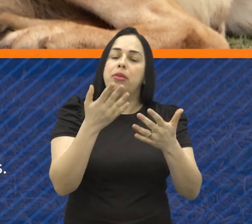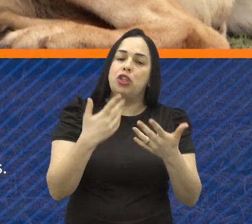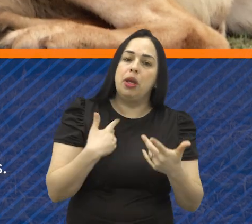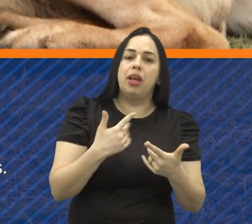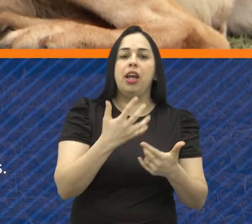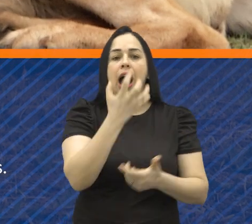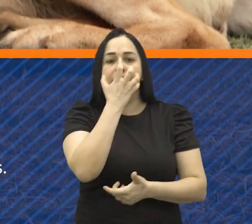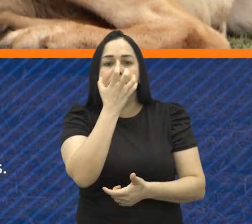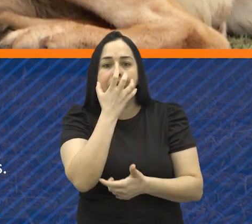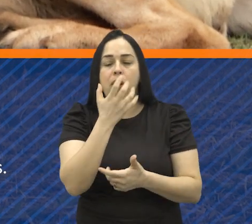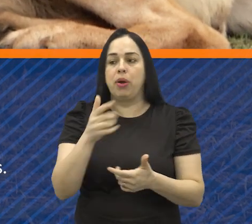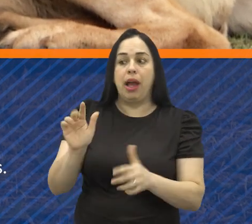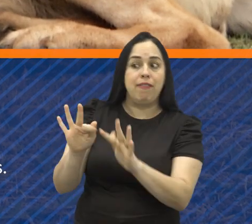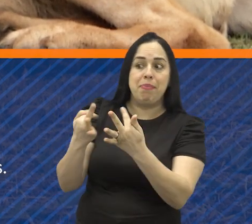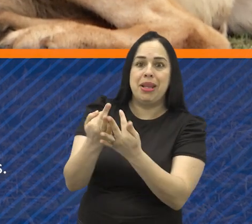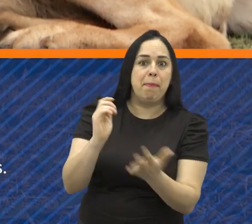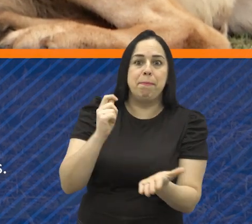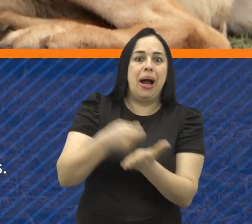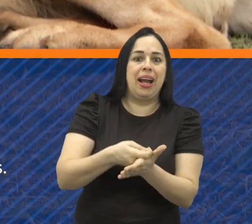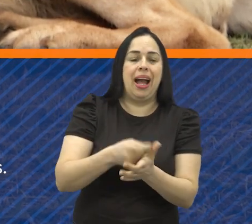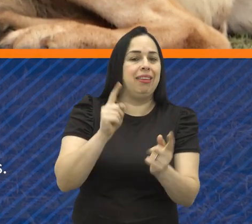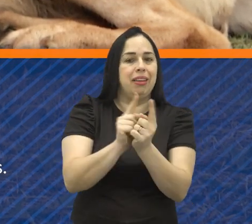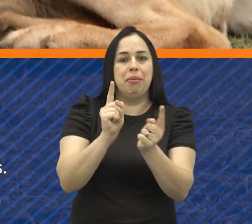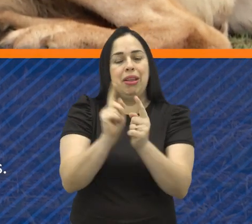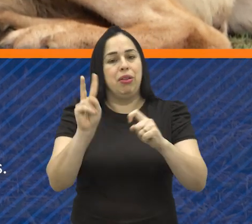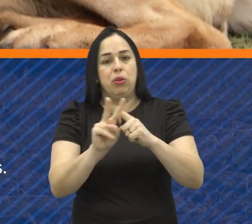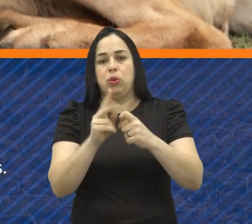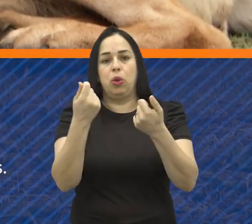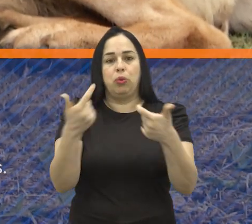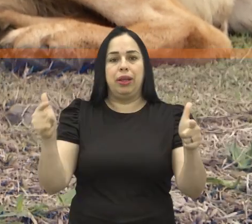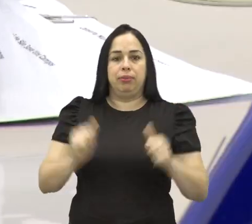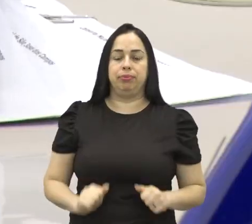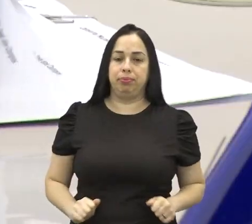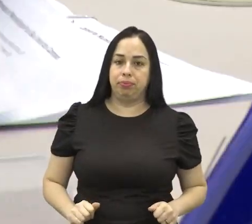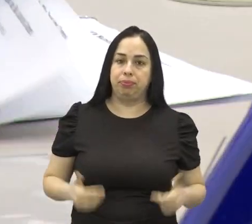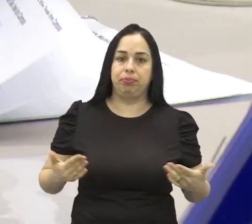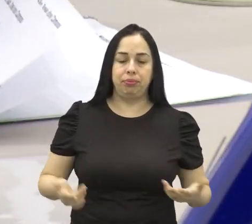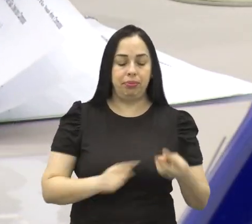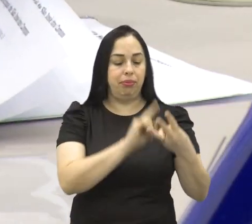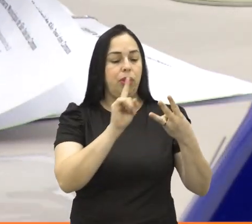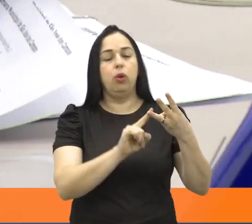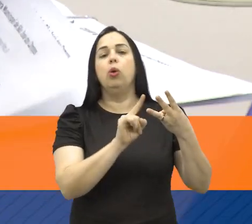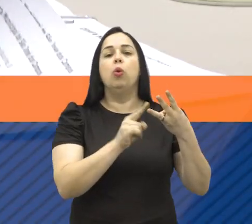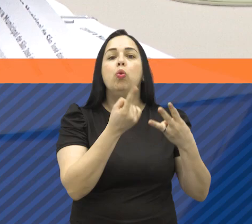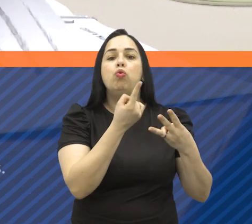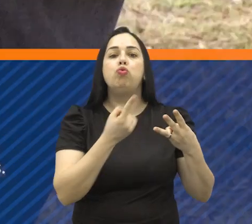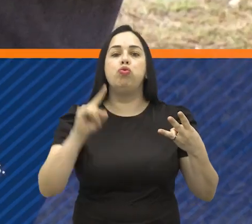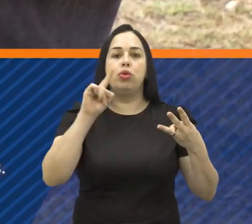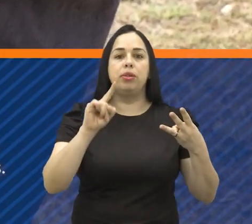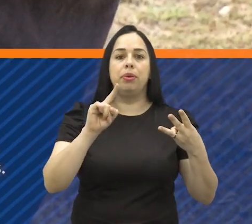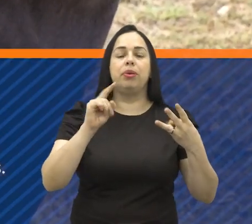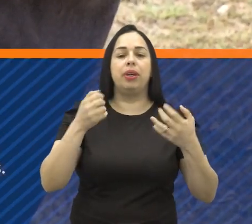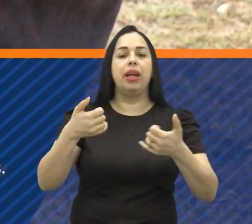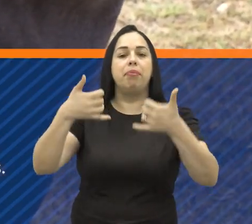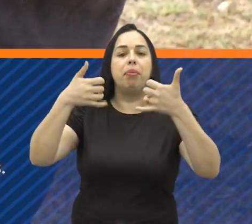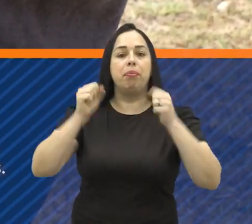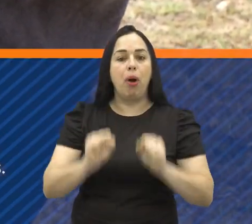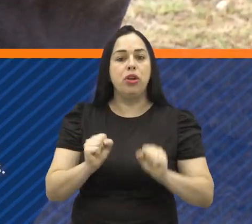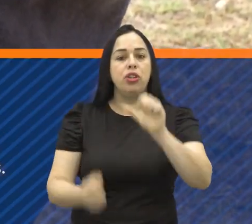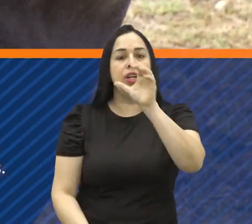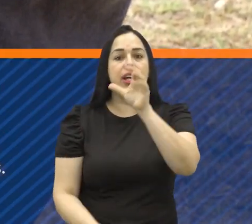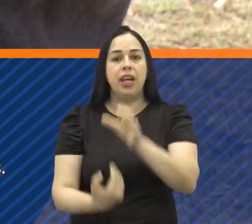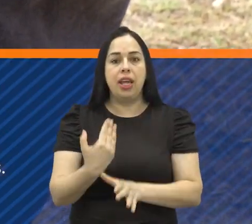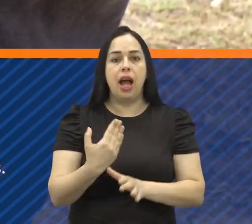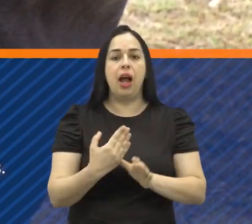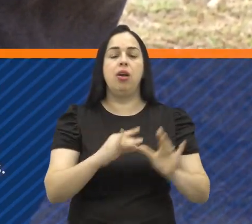que não teriam condições de pagar por atendimento veterinário privado. O último projeto do tema autoriza a implantação de